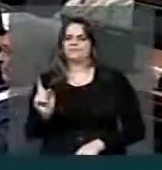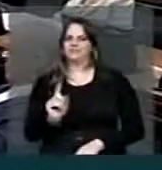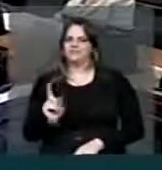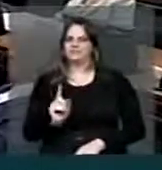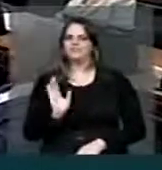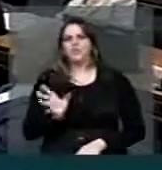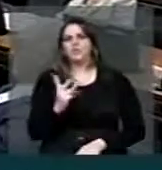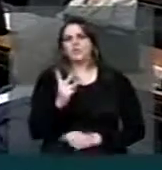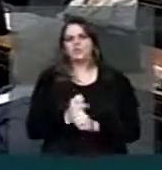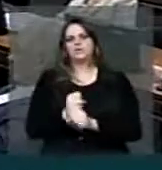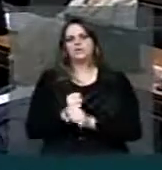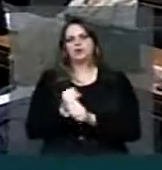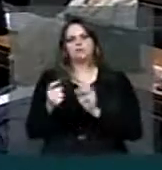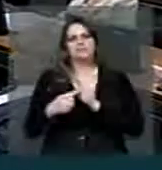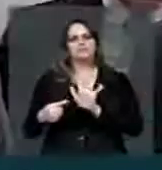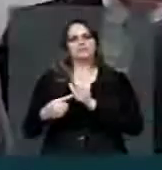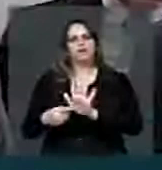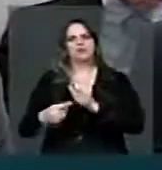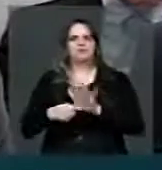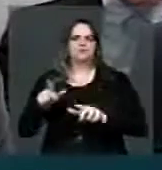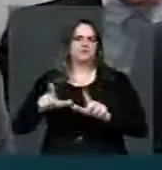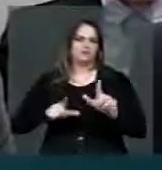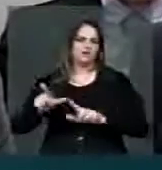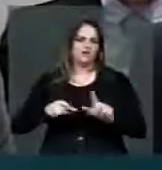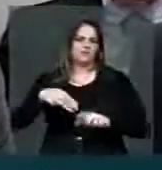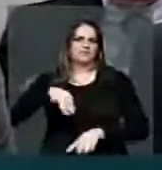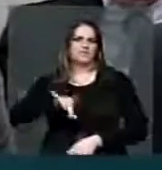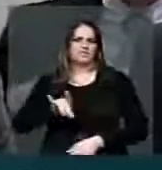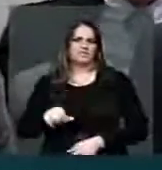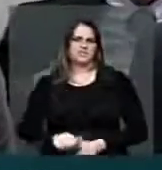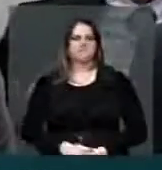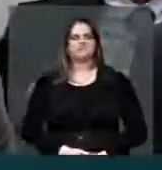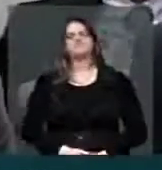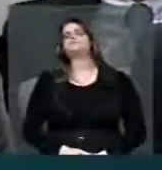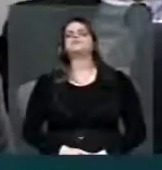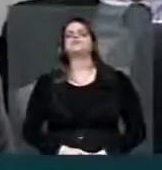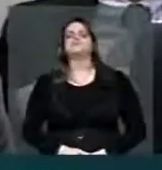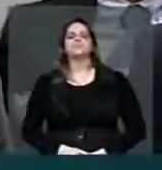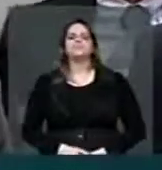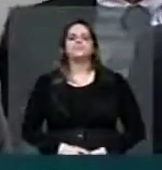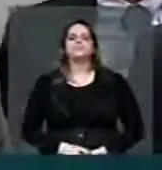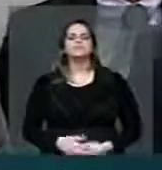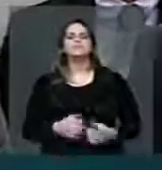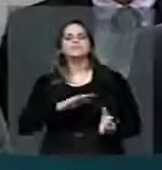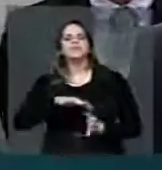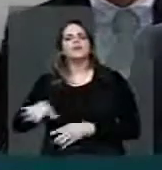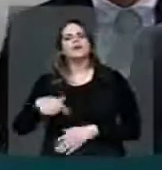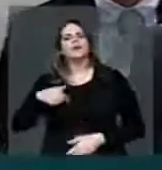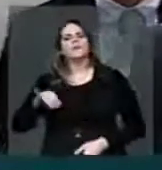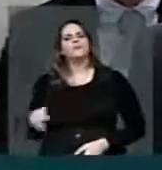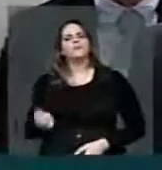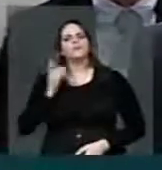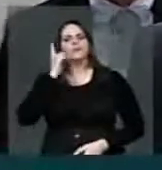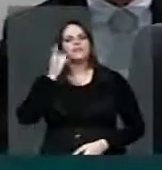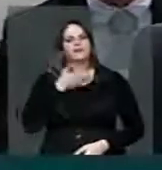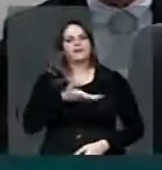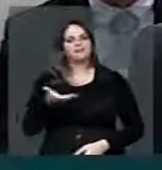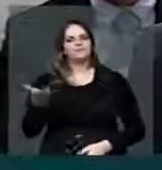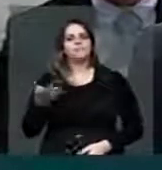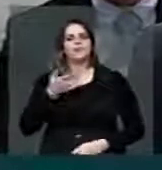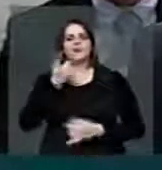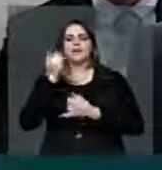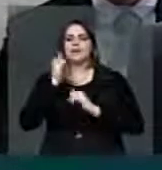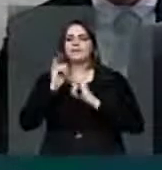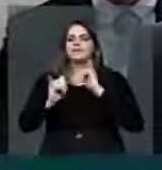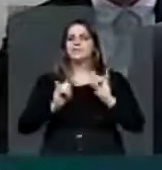eu quero aproveitar a presença de tantos parlamentares aqui, de várias bancadas, presidente, para me colocar à disposição, mais uma vez, de todas